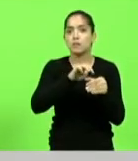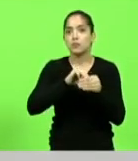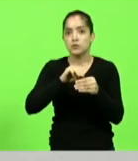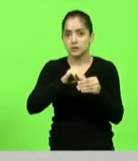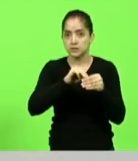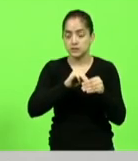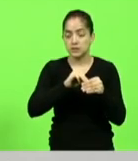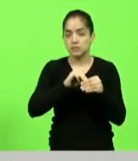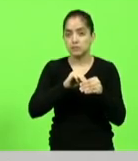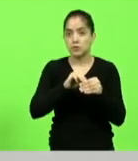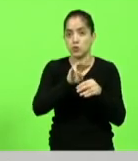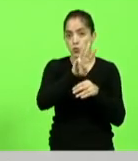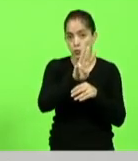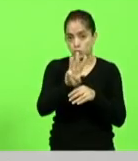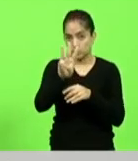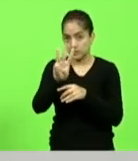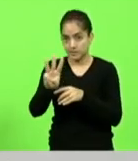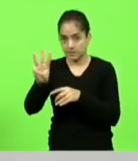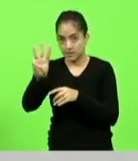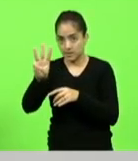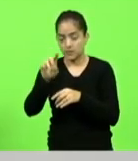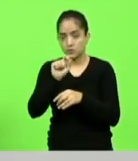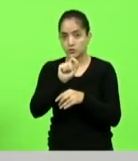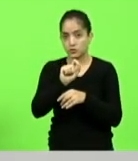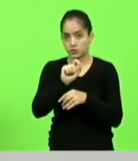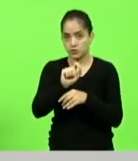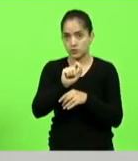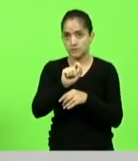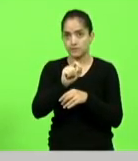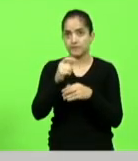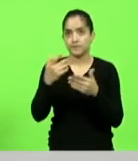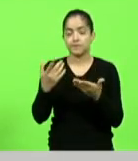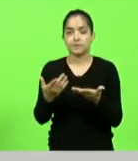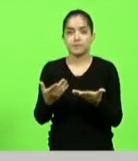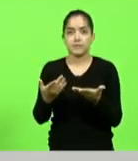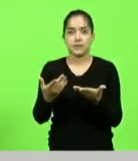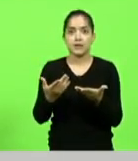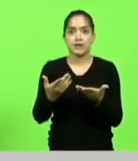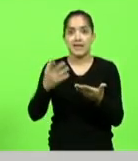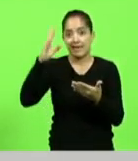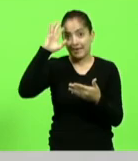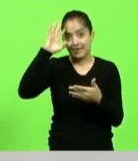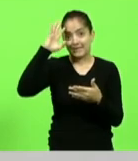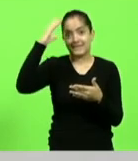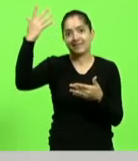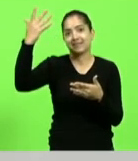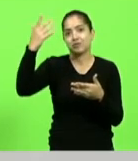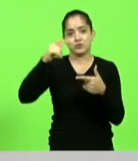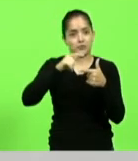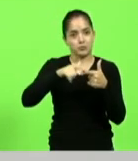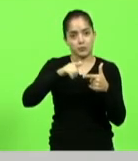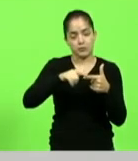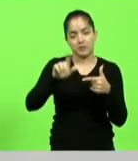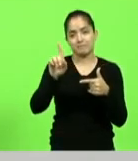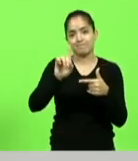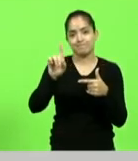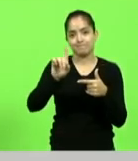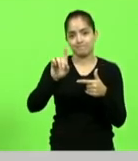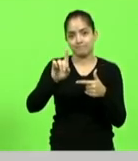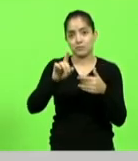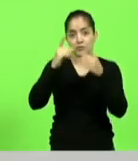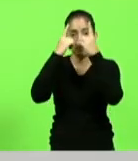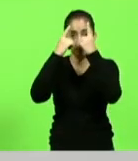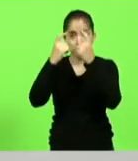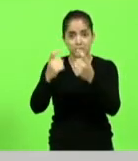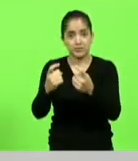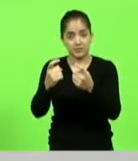O site o observatório não tem a pretensão de resolver o problema da violência que é um problema